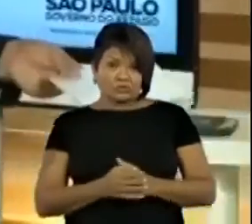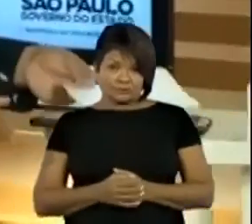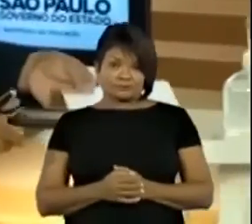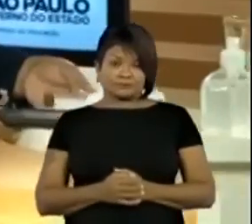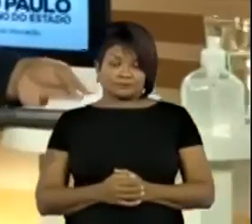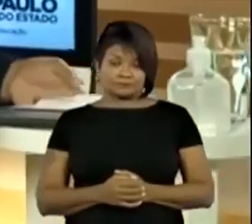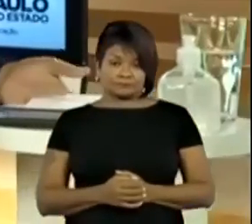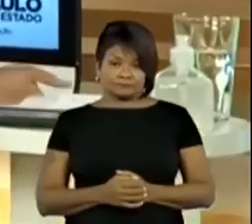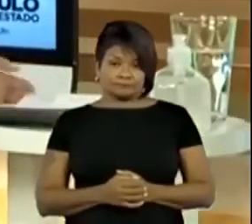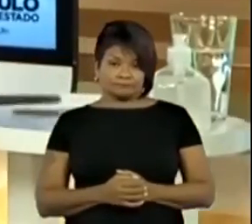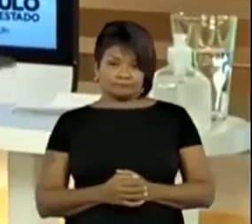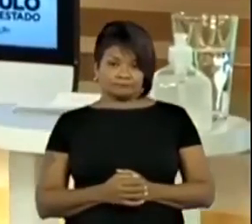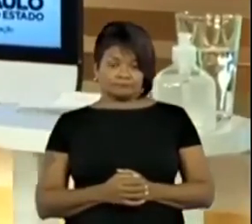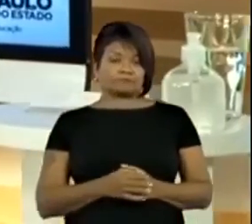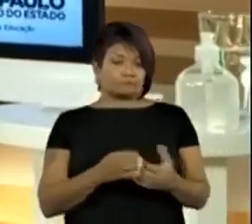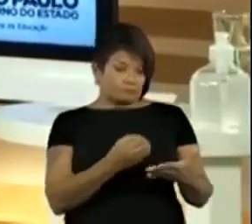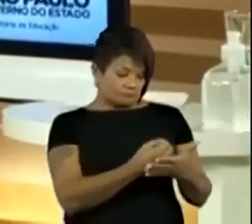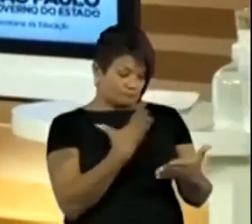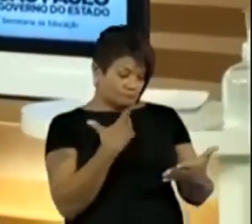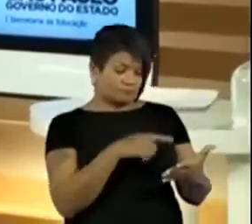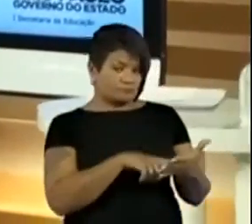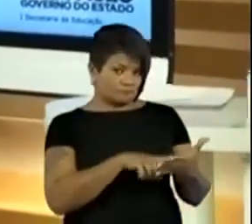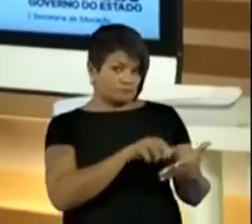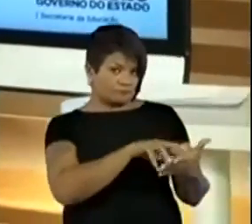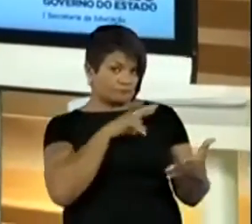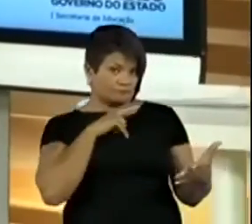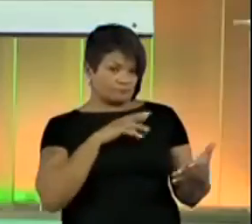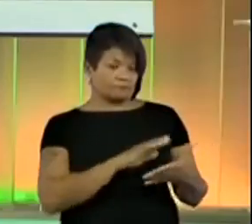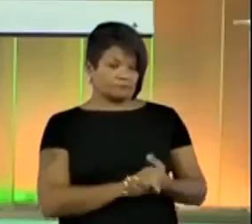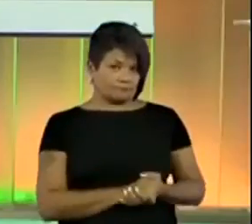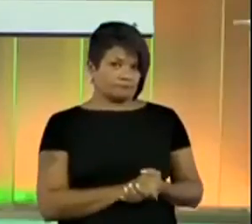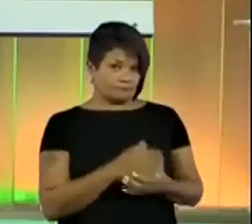chat para eu ver, tá? Vamos ver aqui.